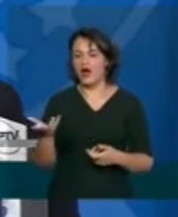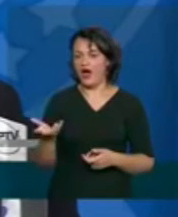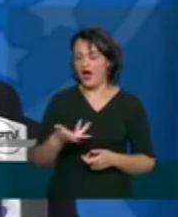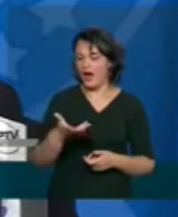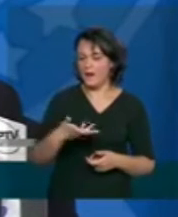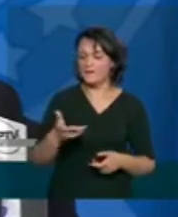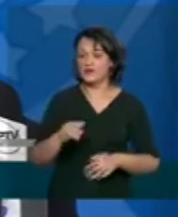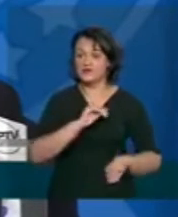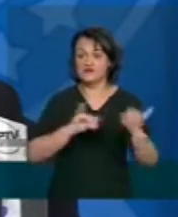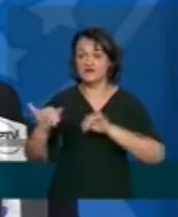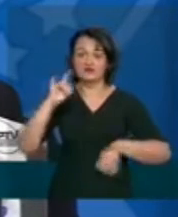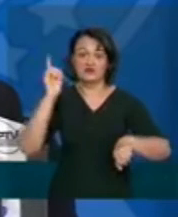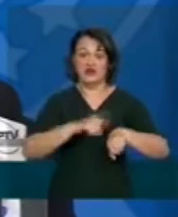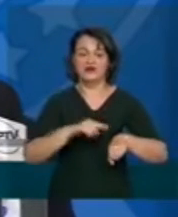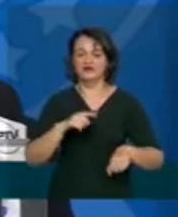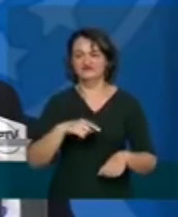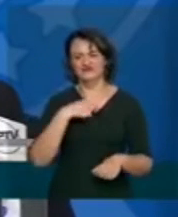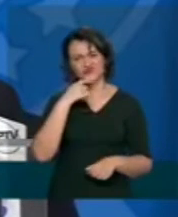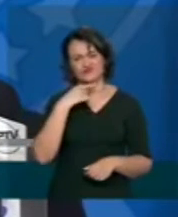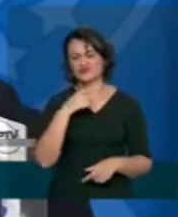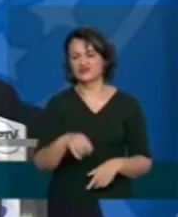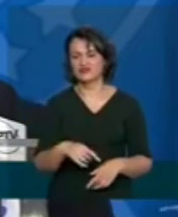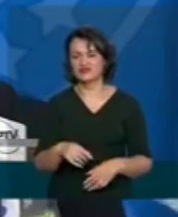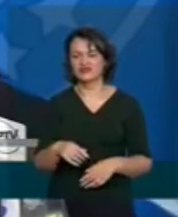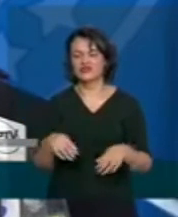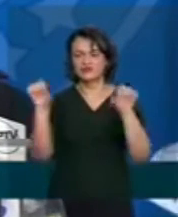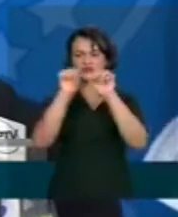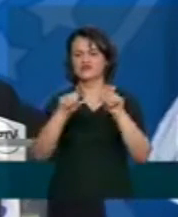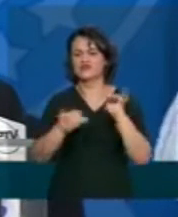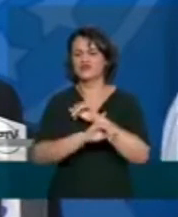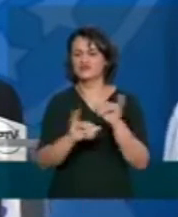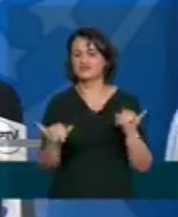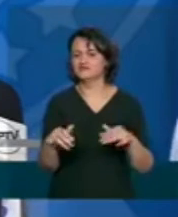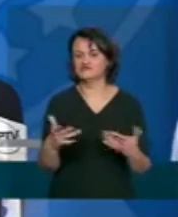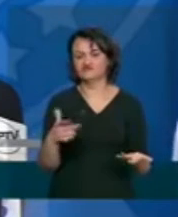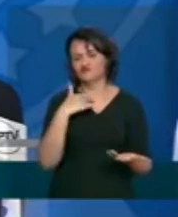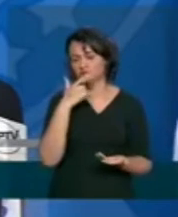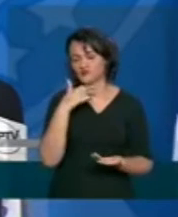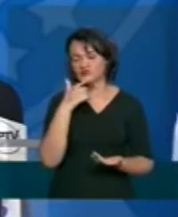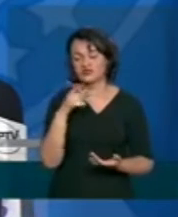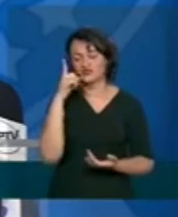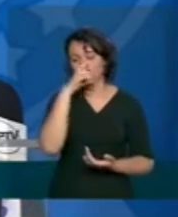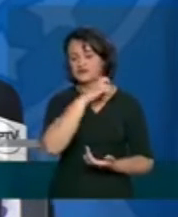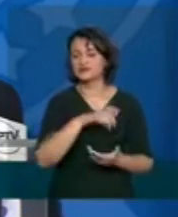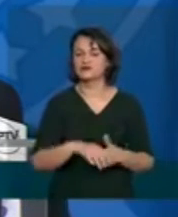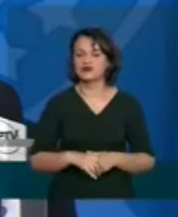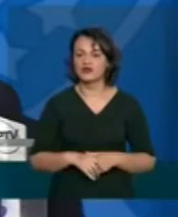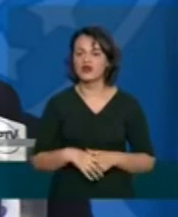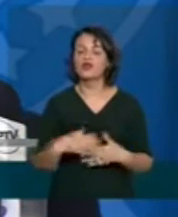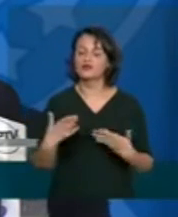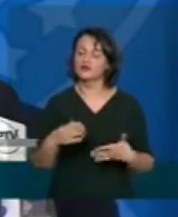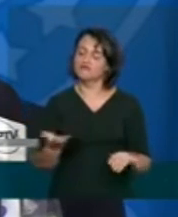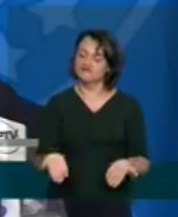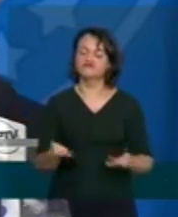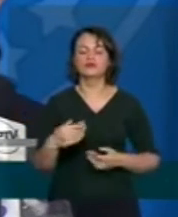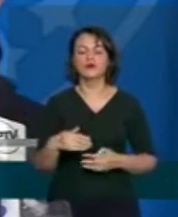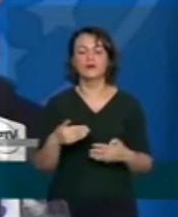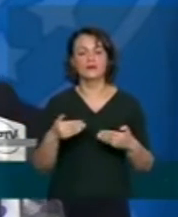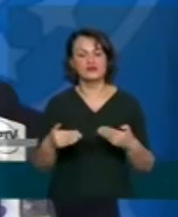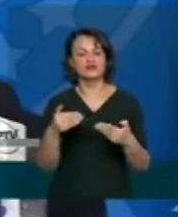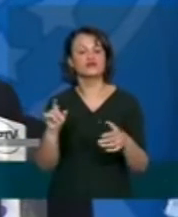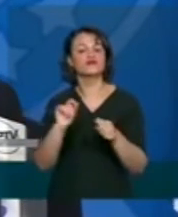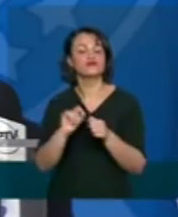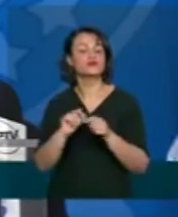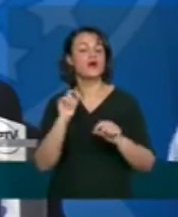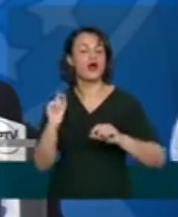essa informação preencher o sistema para nós eles estão encontrando dificuldades o que o ministério fez? nós